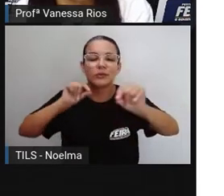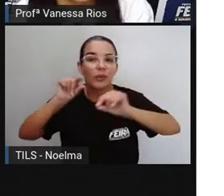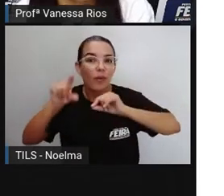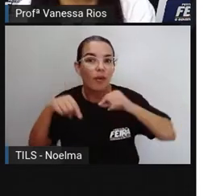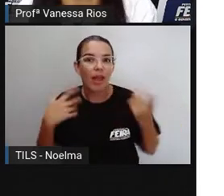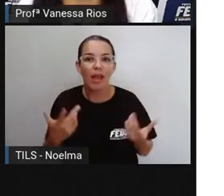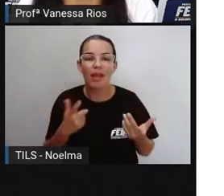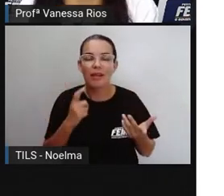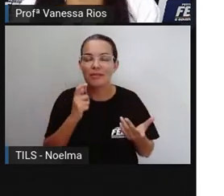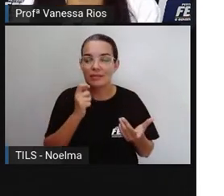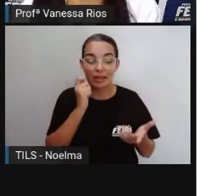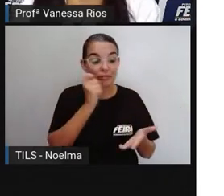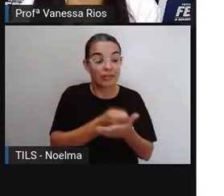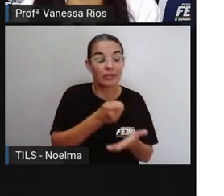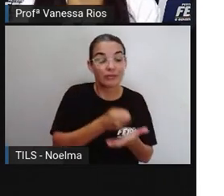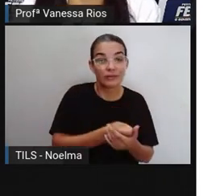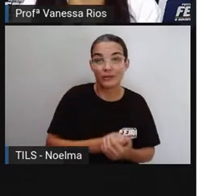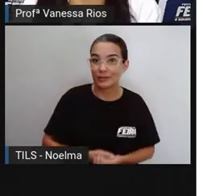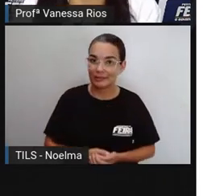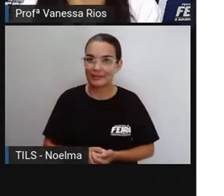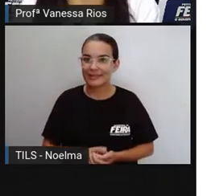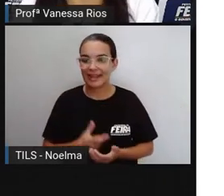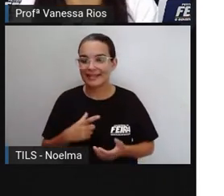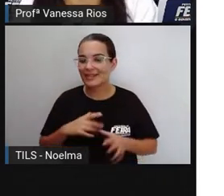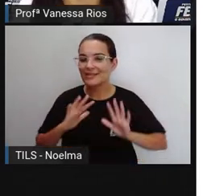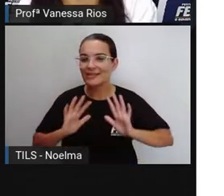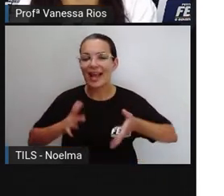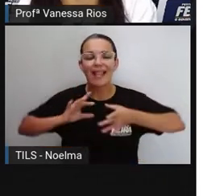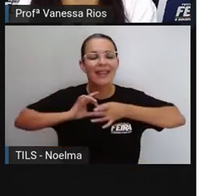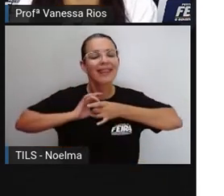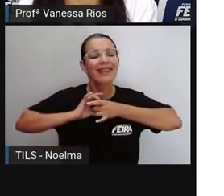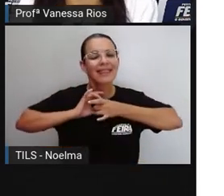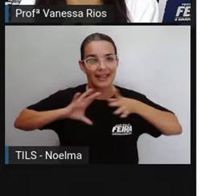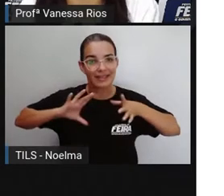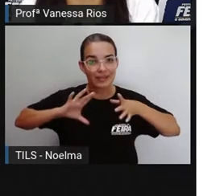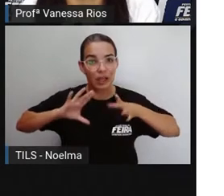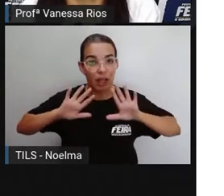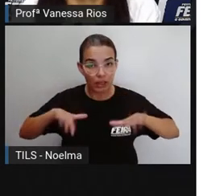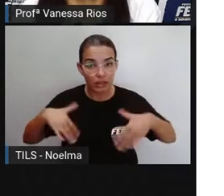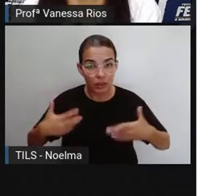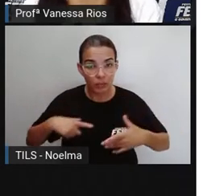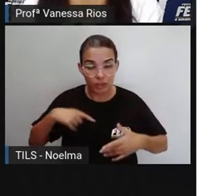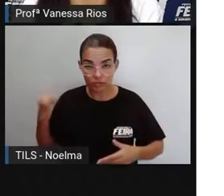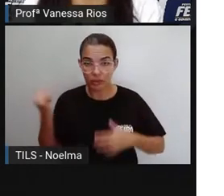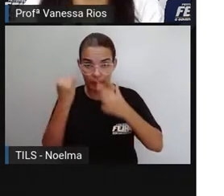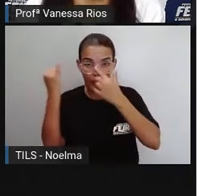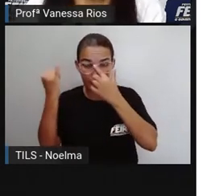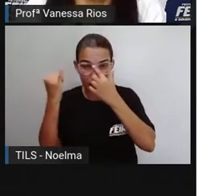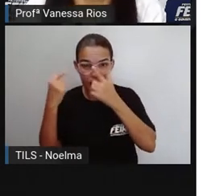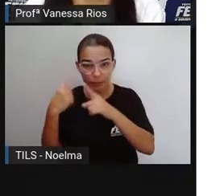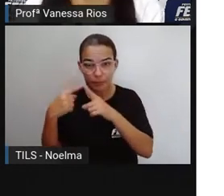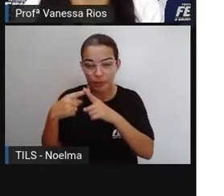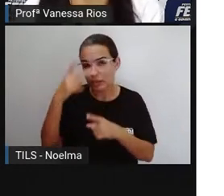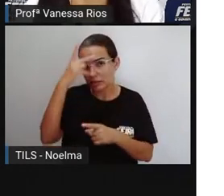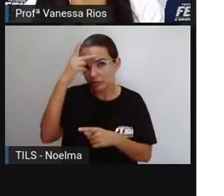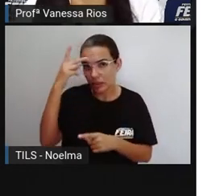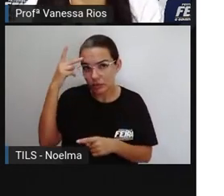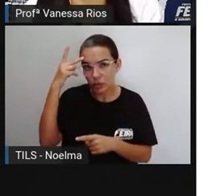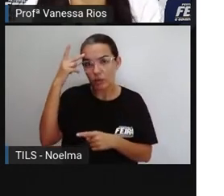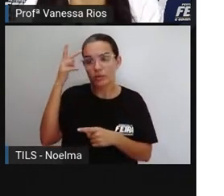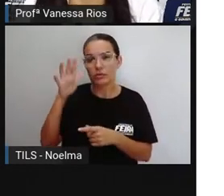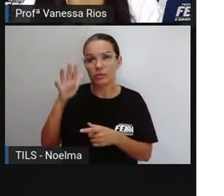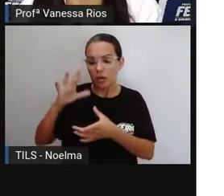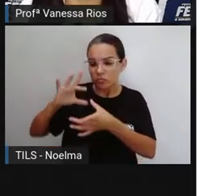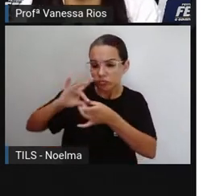decidir e aí a gente, quando a gente percebe que a democracia é algo tão importante para as pessoas, para o